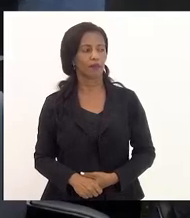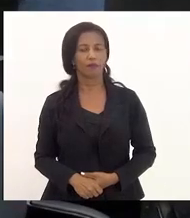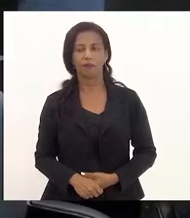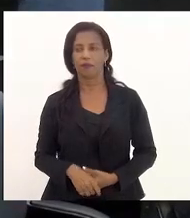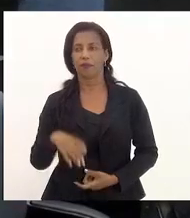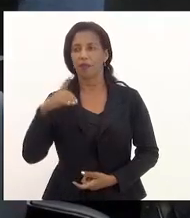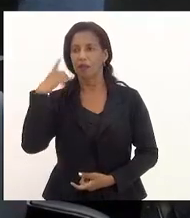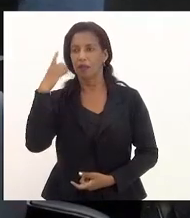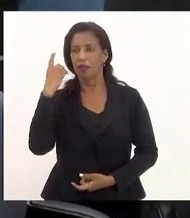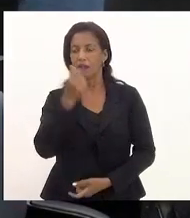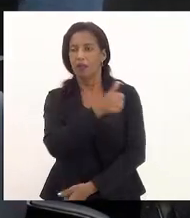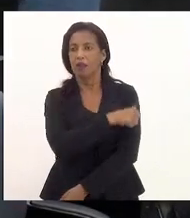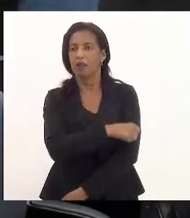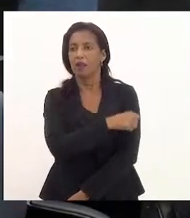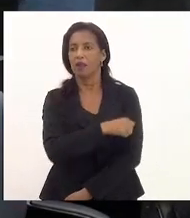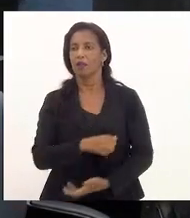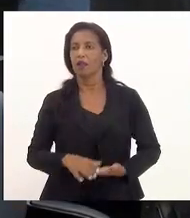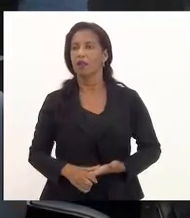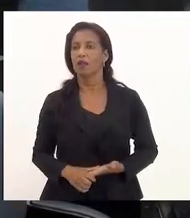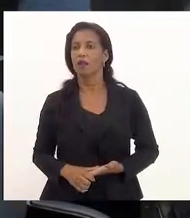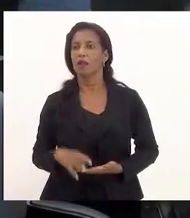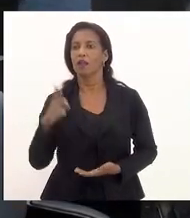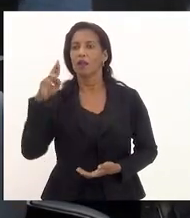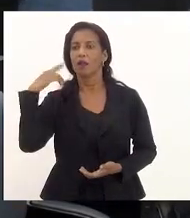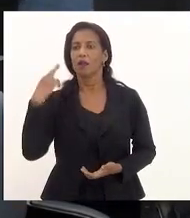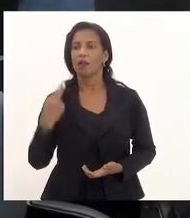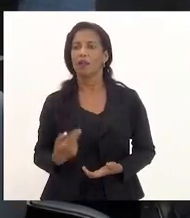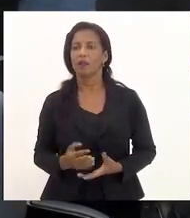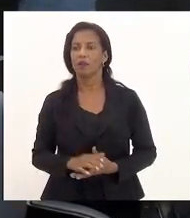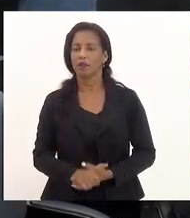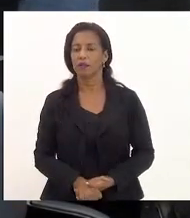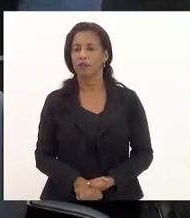Deputada Enfermeira Reis Jane. Deputada Renata Souza.